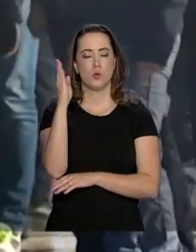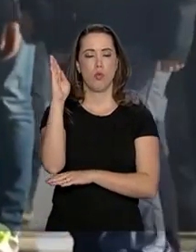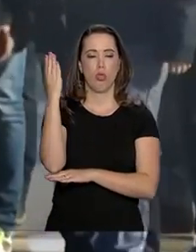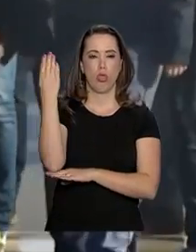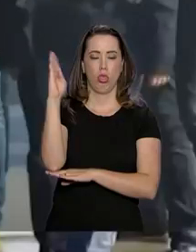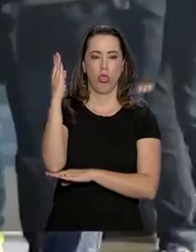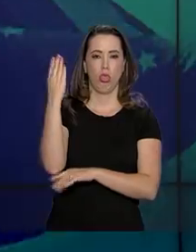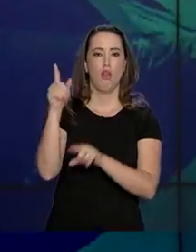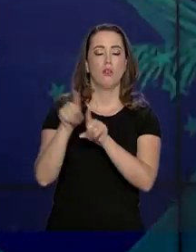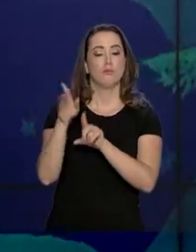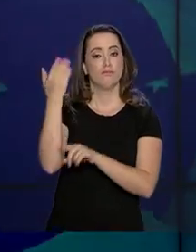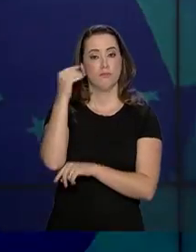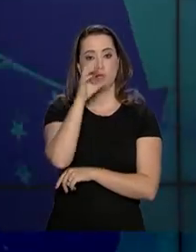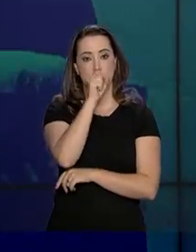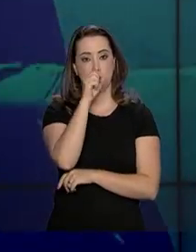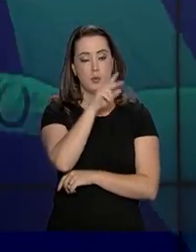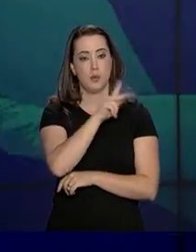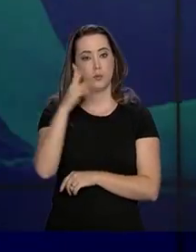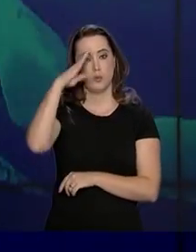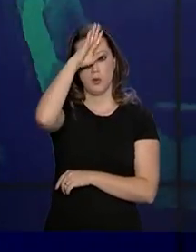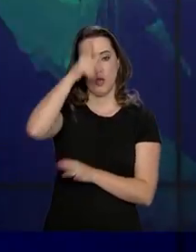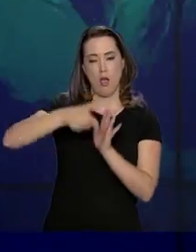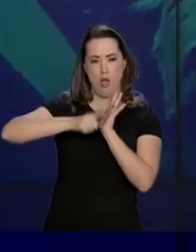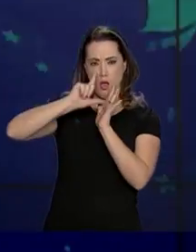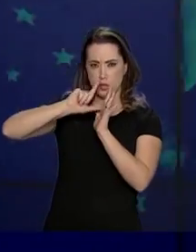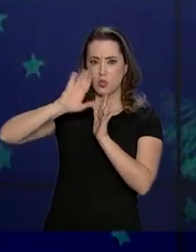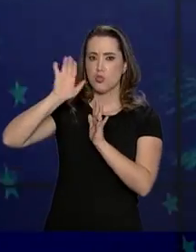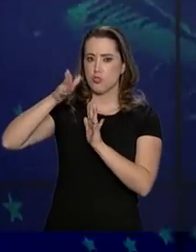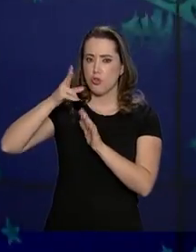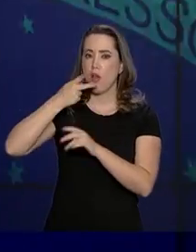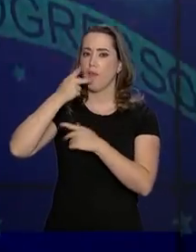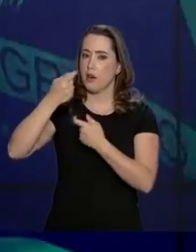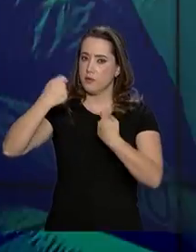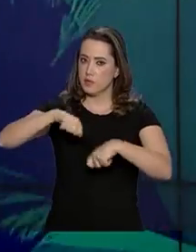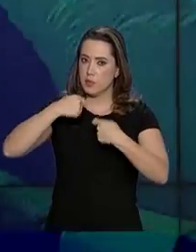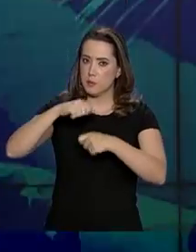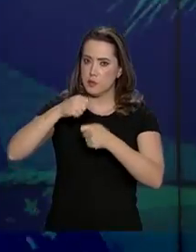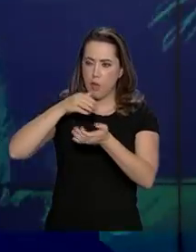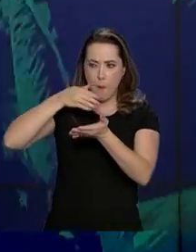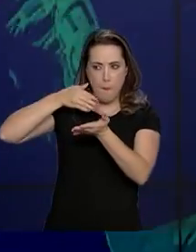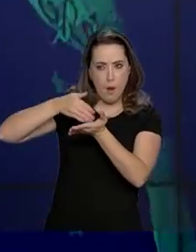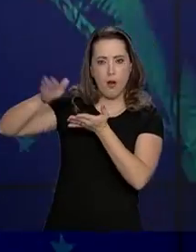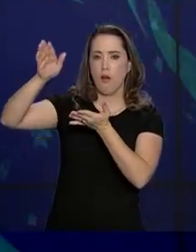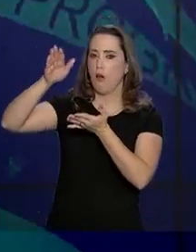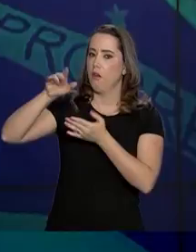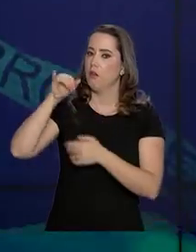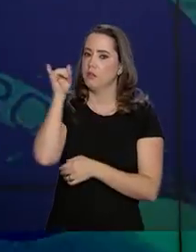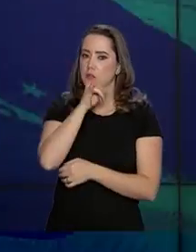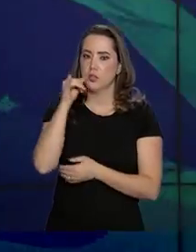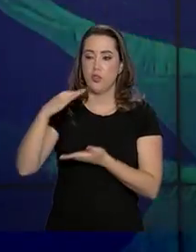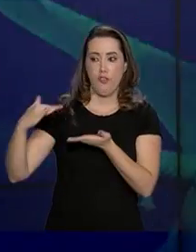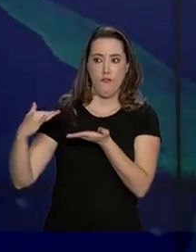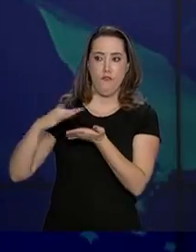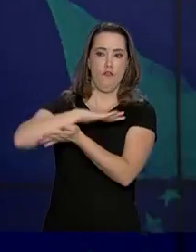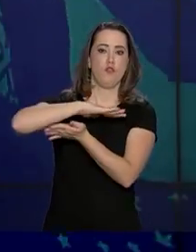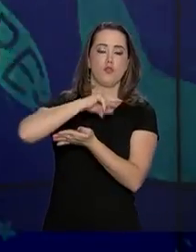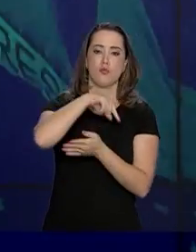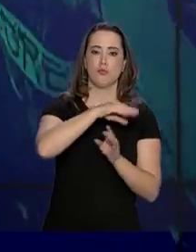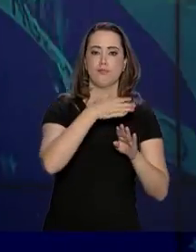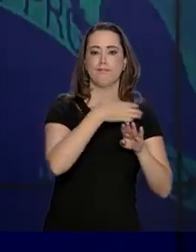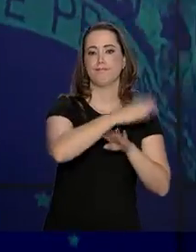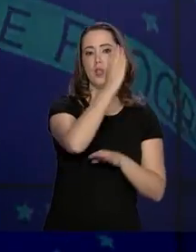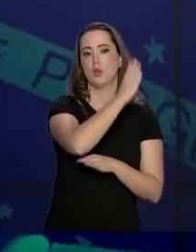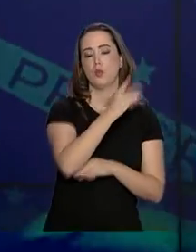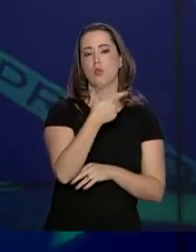Jair Bolsonaro, mesmo antes de empossado, já defendia a extradição de Batiste, que fugiu para o Brasil em 2004.